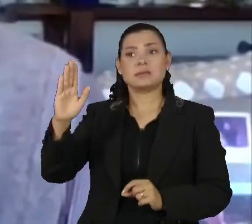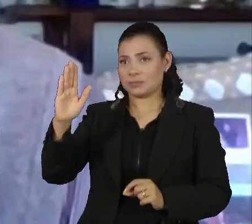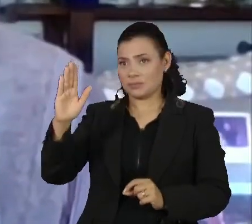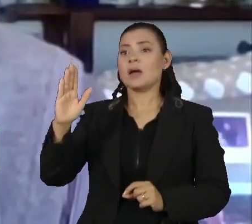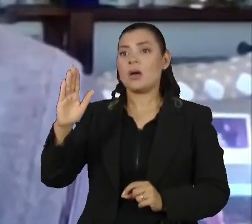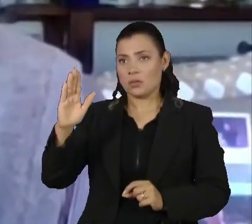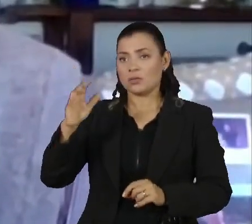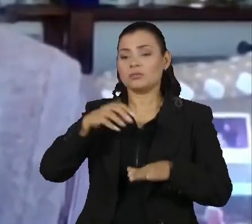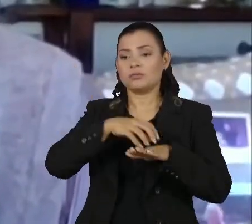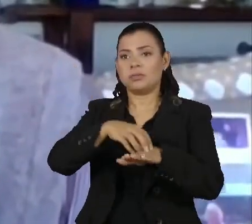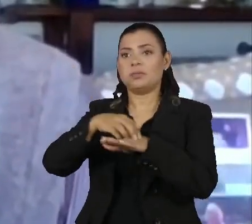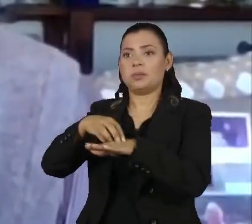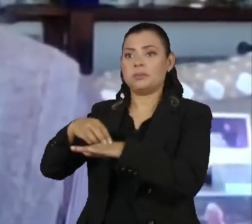mobilidade urbana.